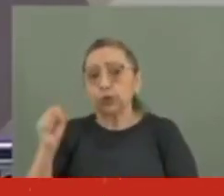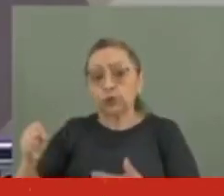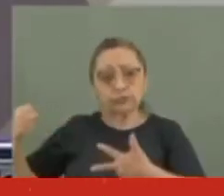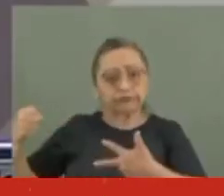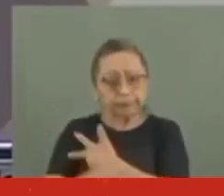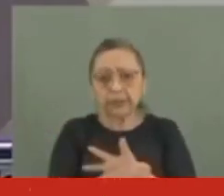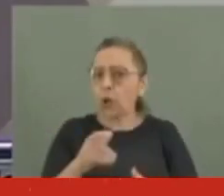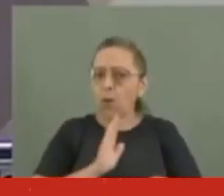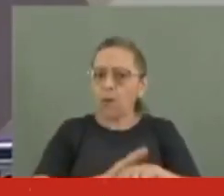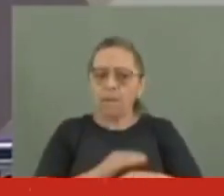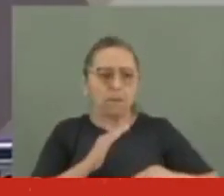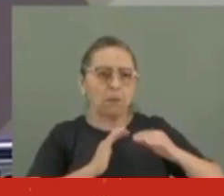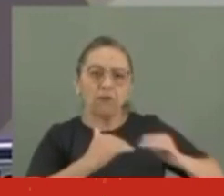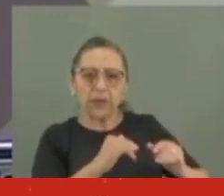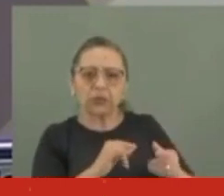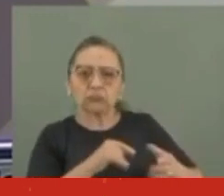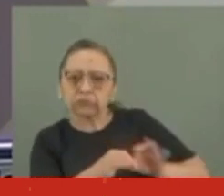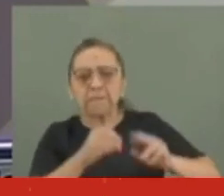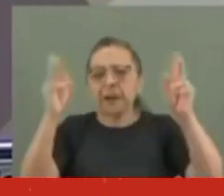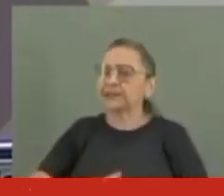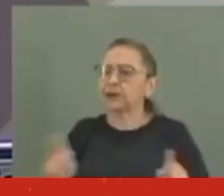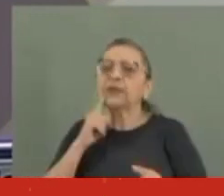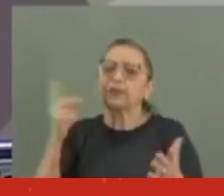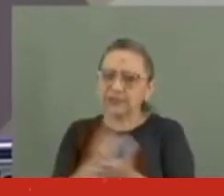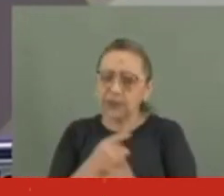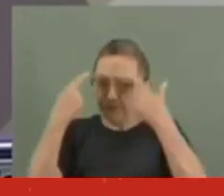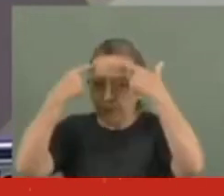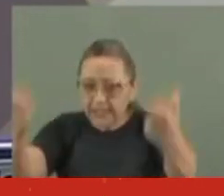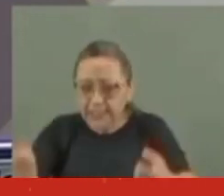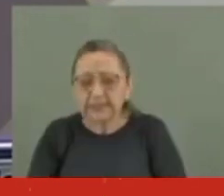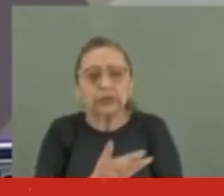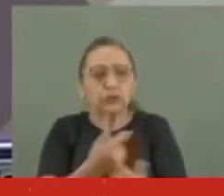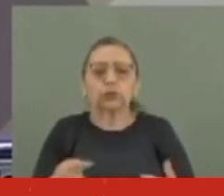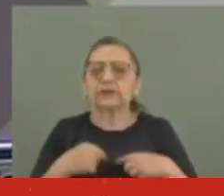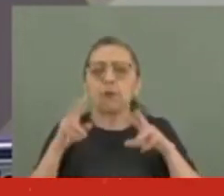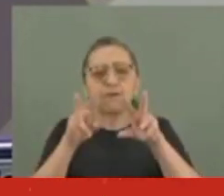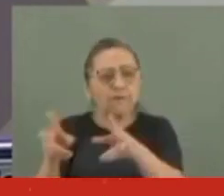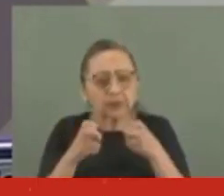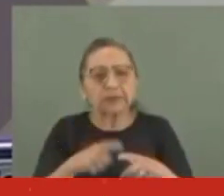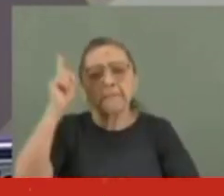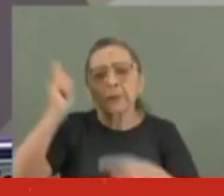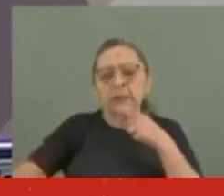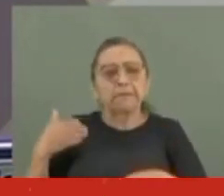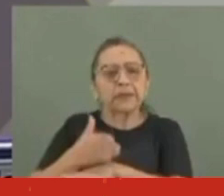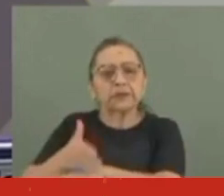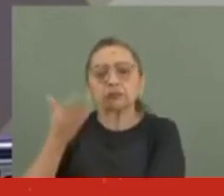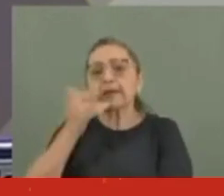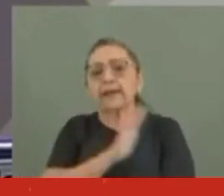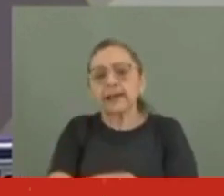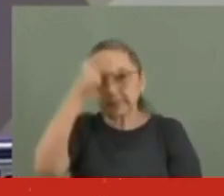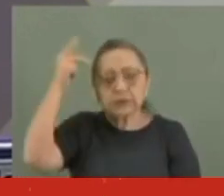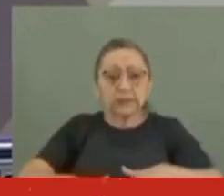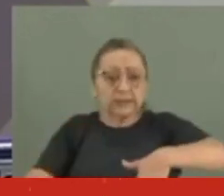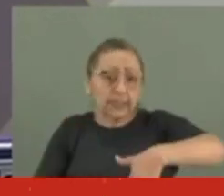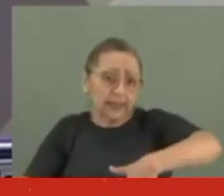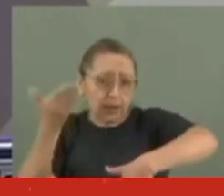não foi um movimento ordeiro e pacífico, que degenerou em violência, o tom virulento das convocações, a proibição da participação de crianças e idosos,